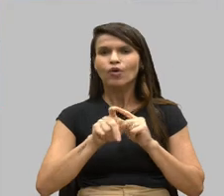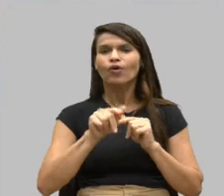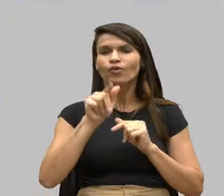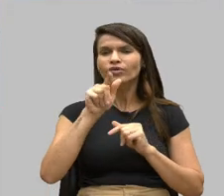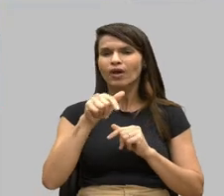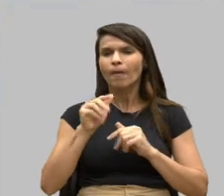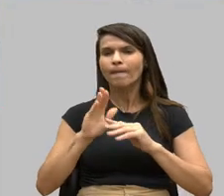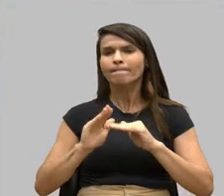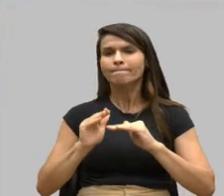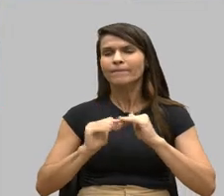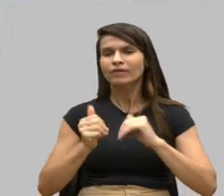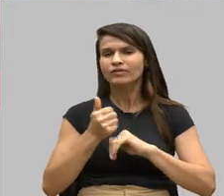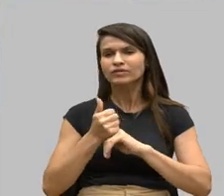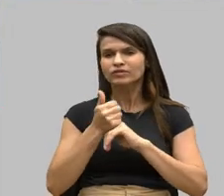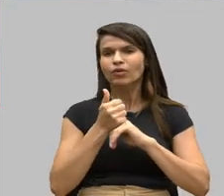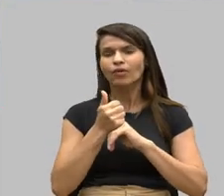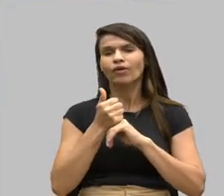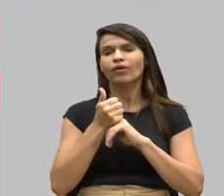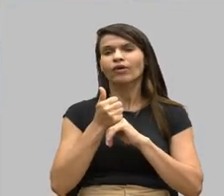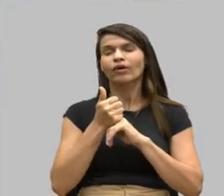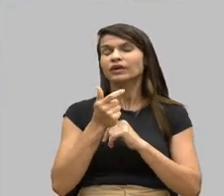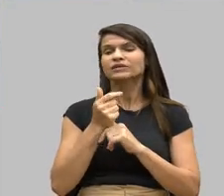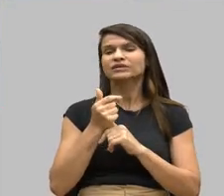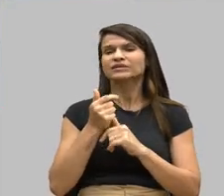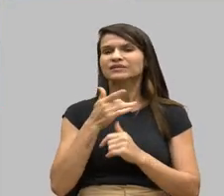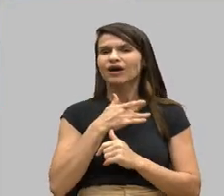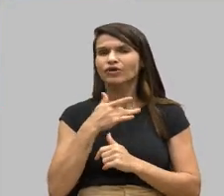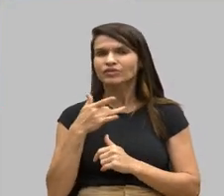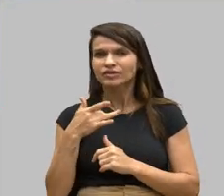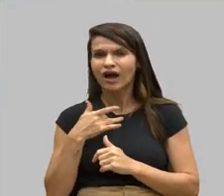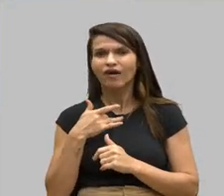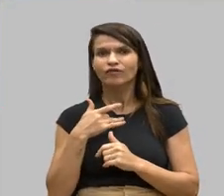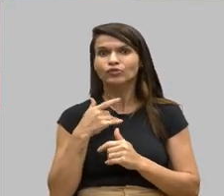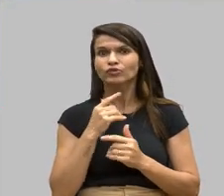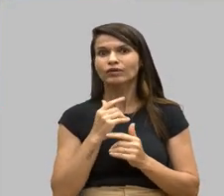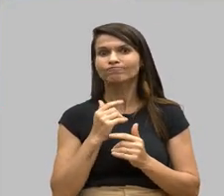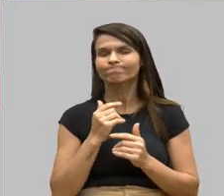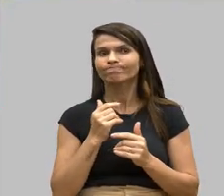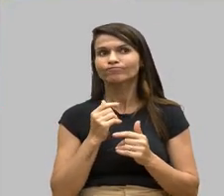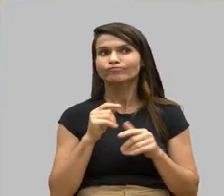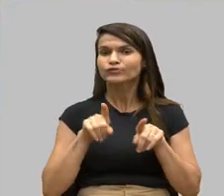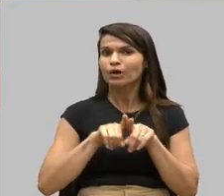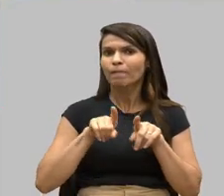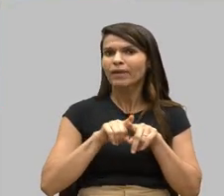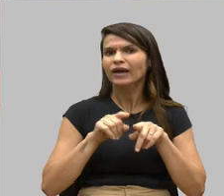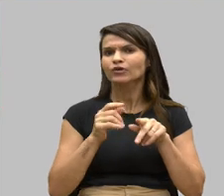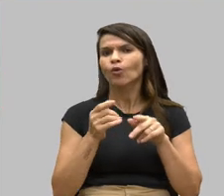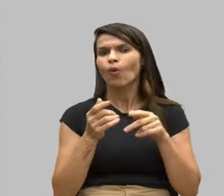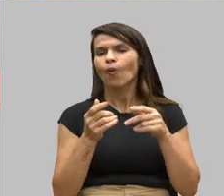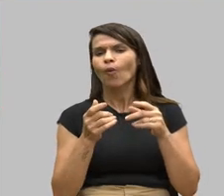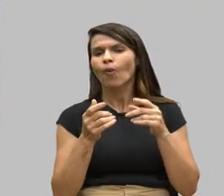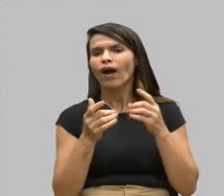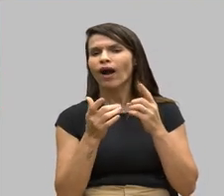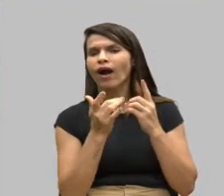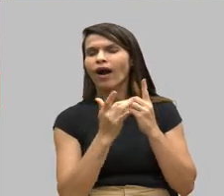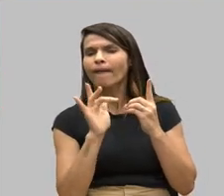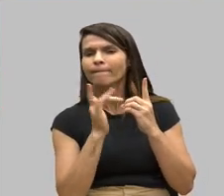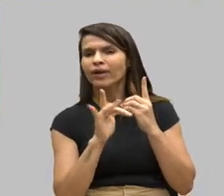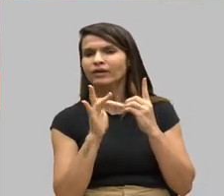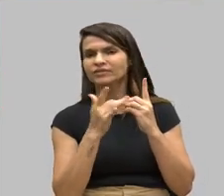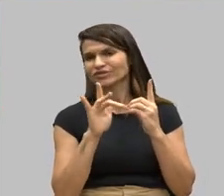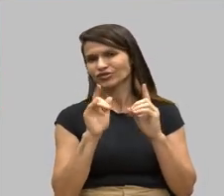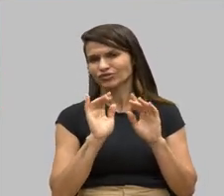saudável, da superproteção, do próprio capacitismo. Então, nós temos que ter, lado a